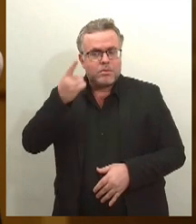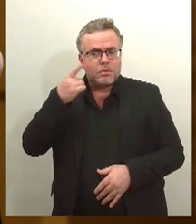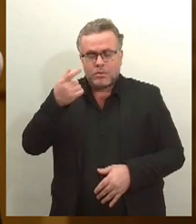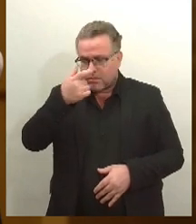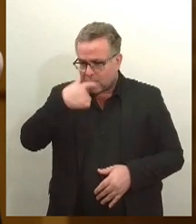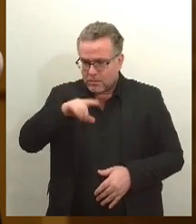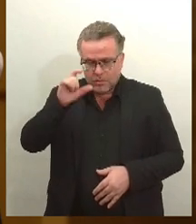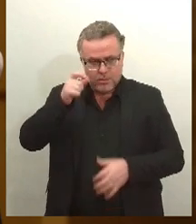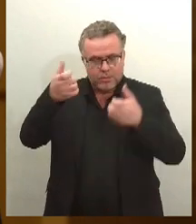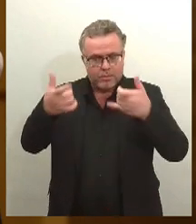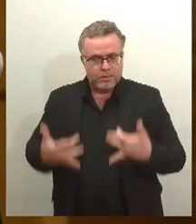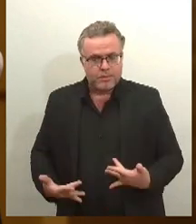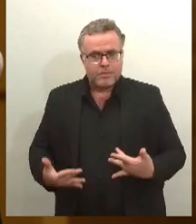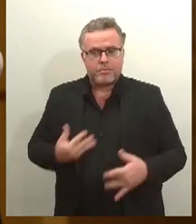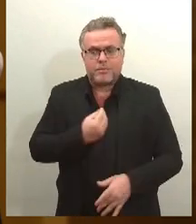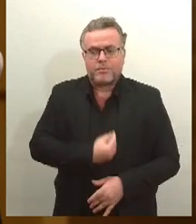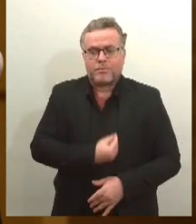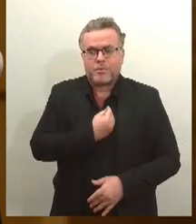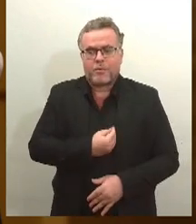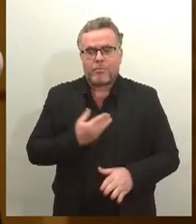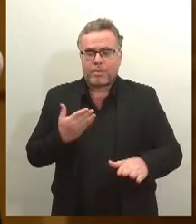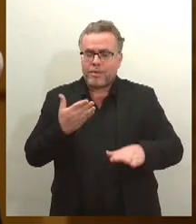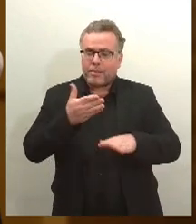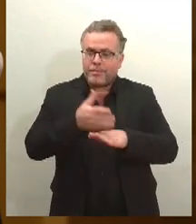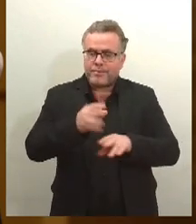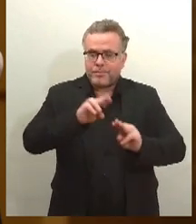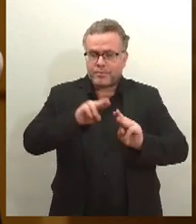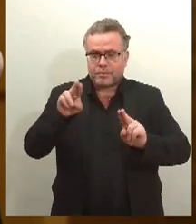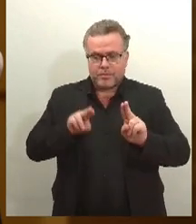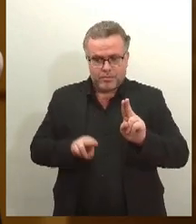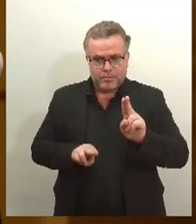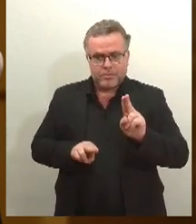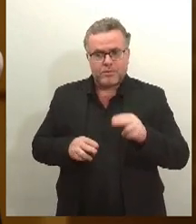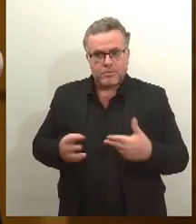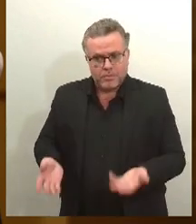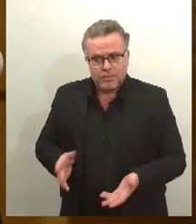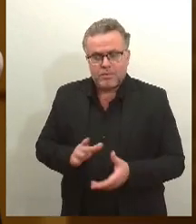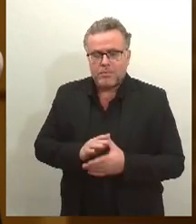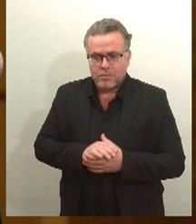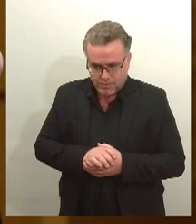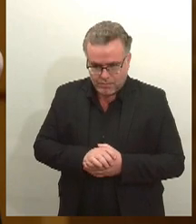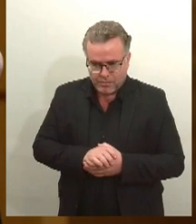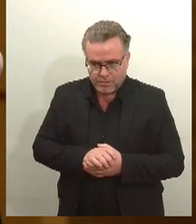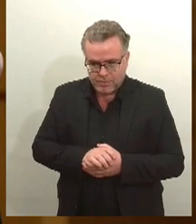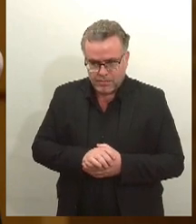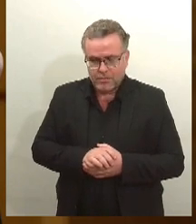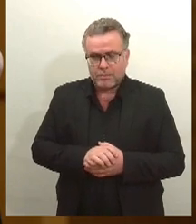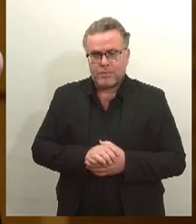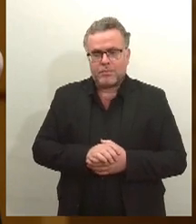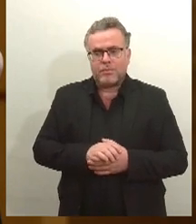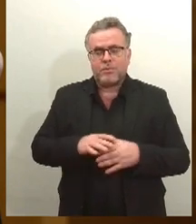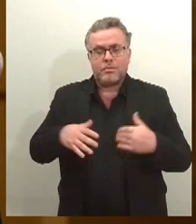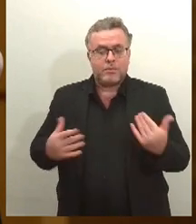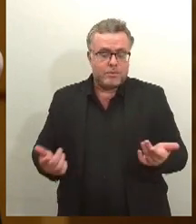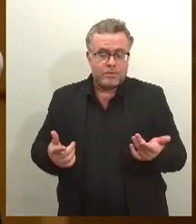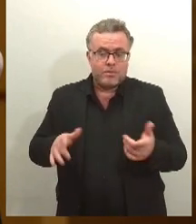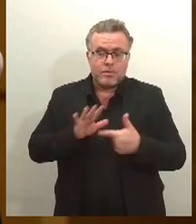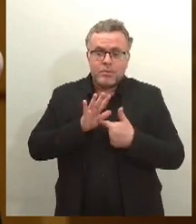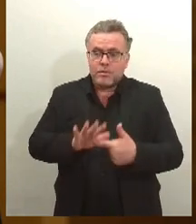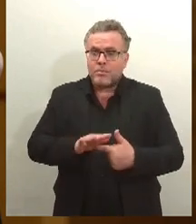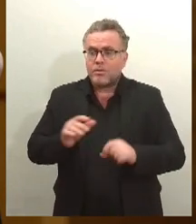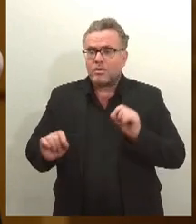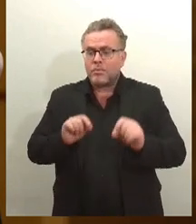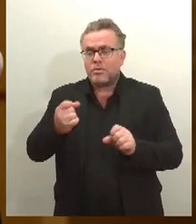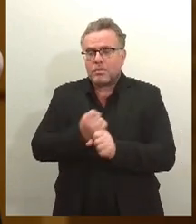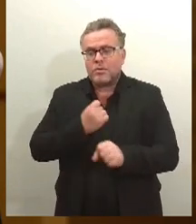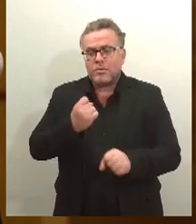participação no Congresso da União dos Legisladores e Legislativos Unali e da recuperação de rodovias e descontos do